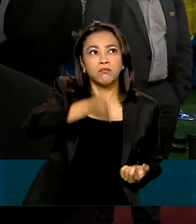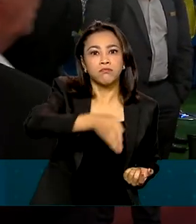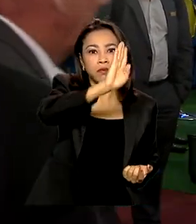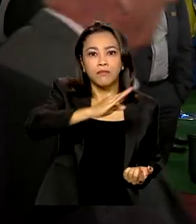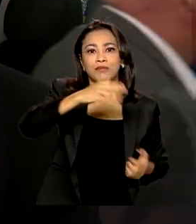carreta BB.